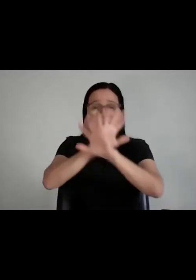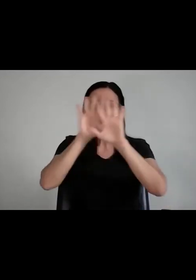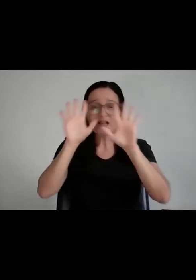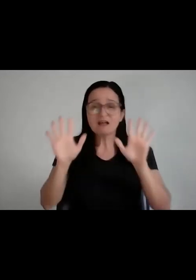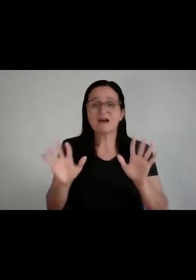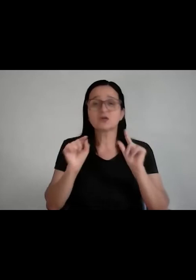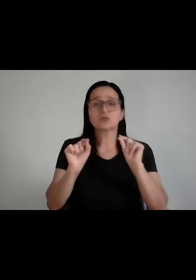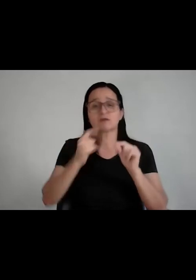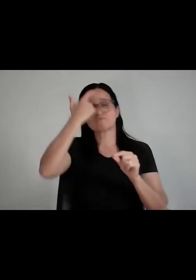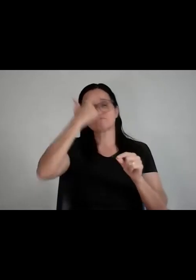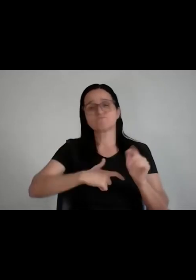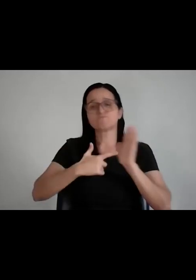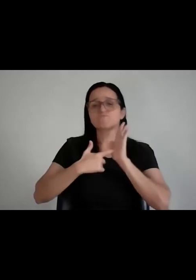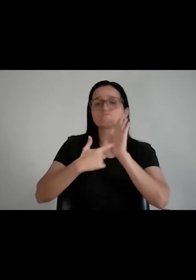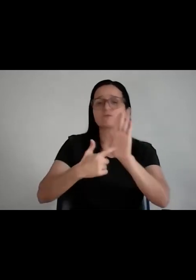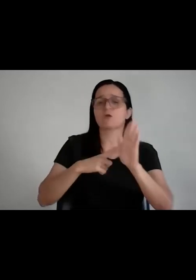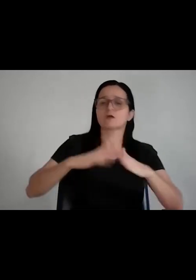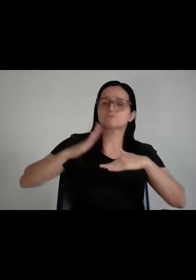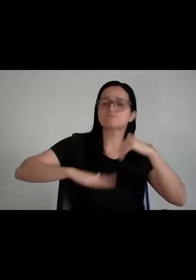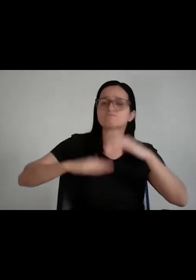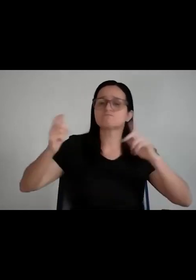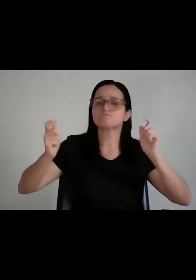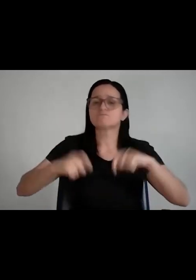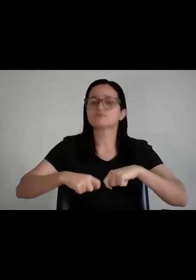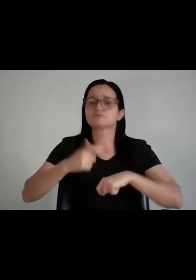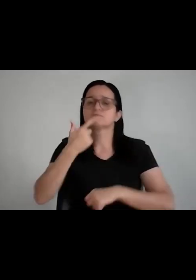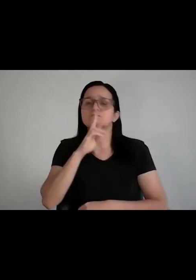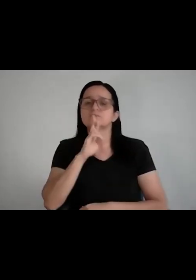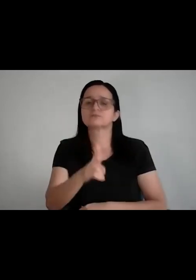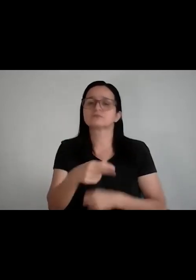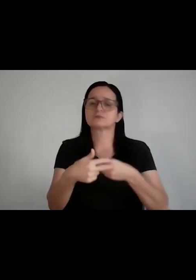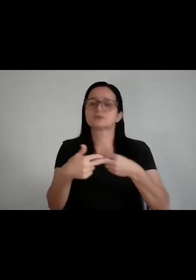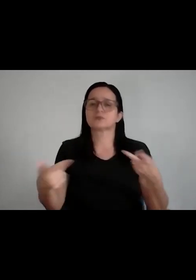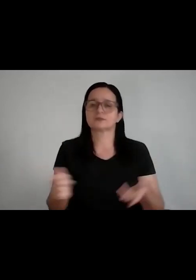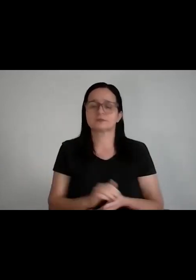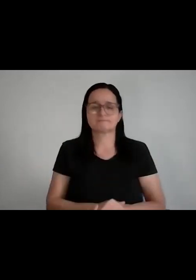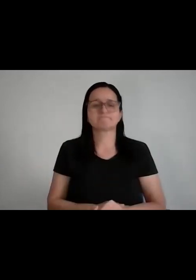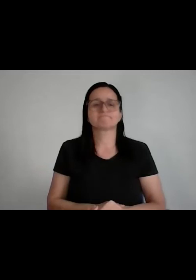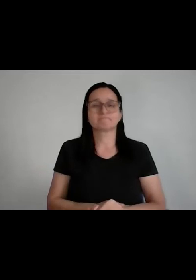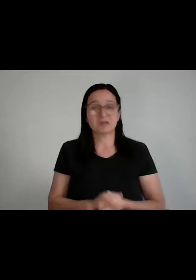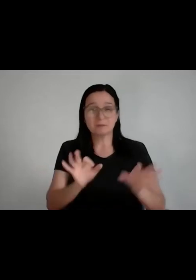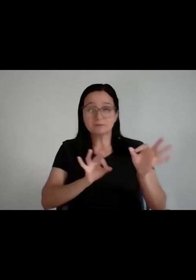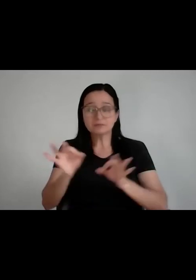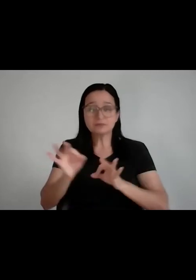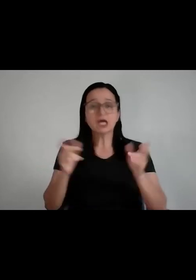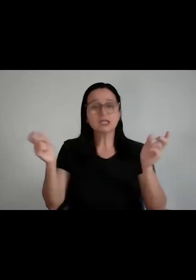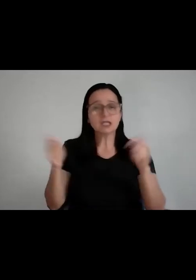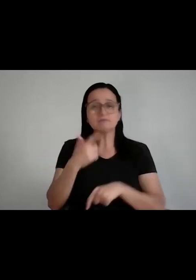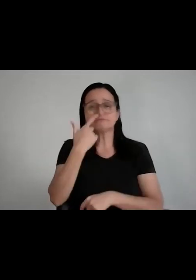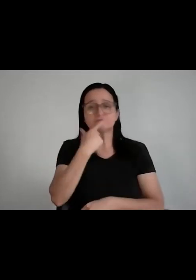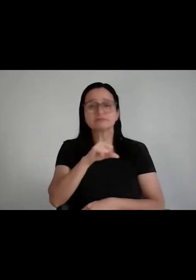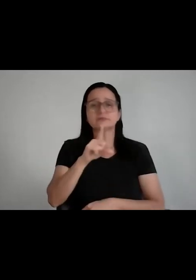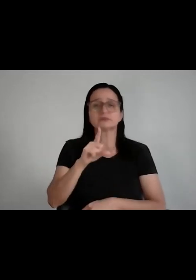pouco sobre você, as suas competências, os seus resultados, tá? Então, vamos aprender a fazer currículo, o escritório de carreira está aí, a empodera está aí para